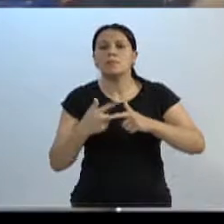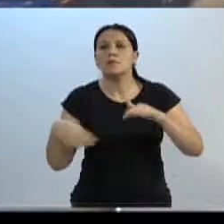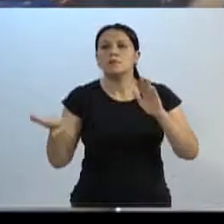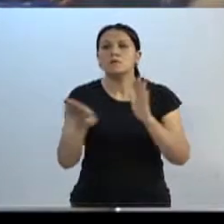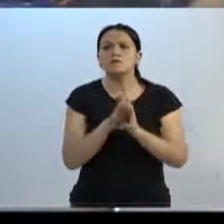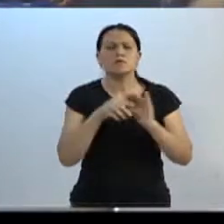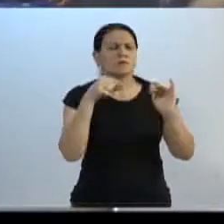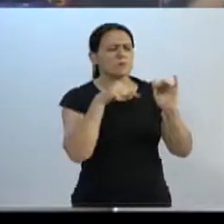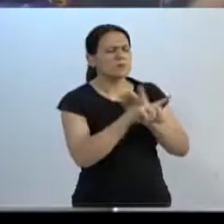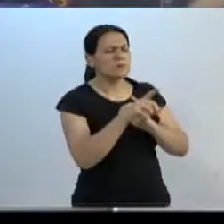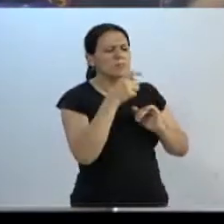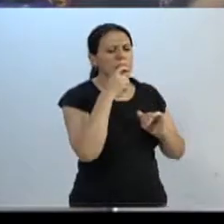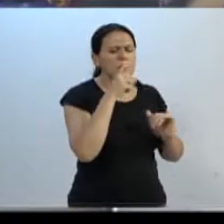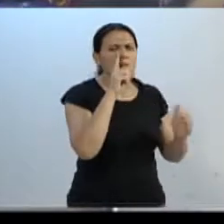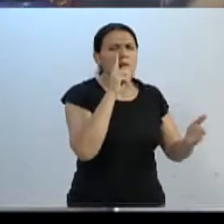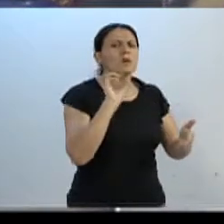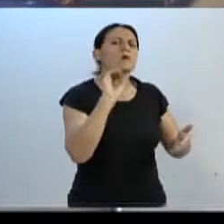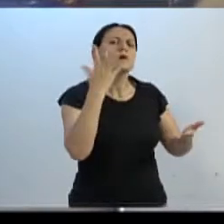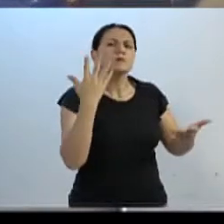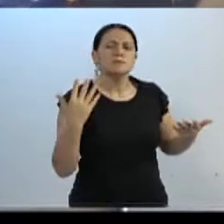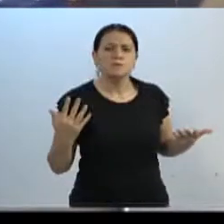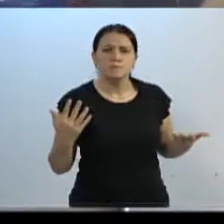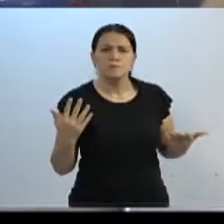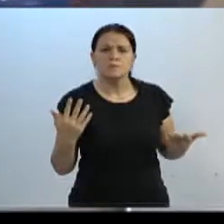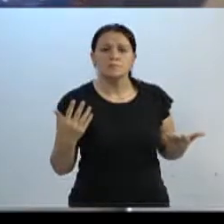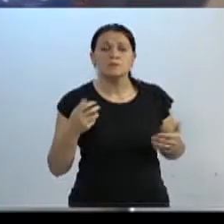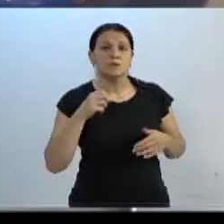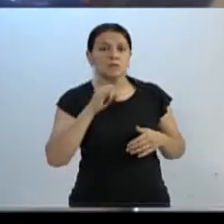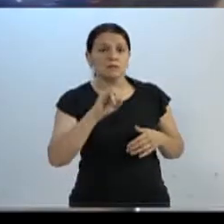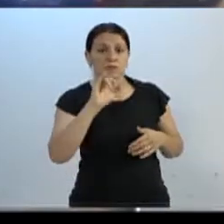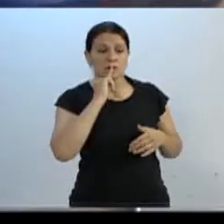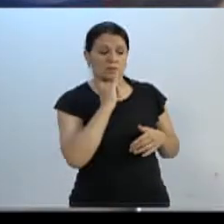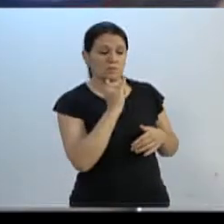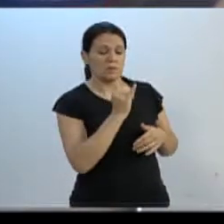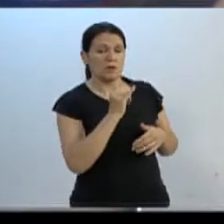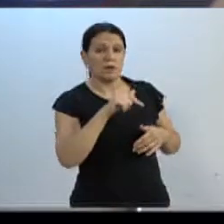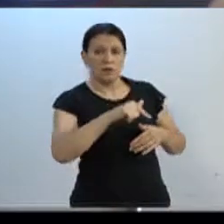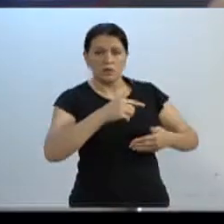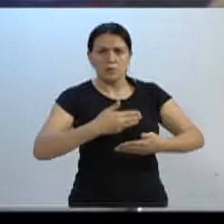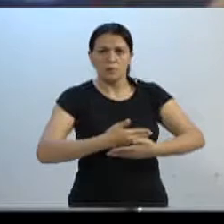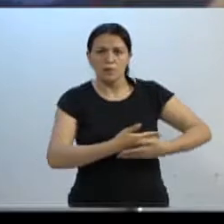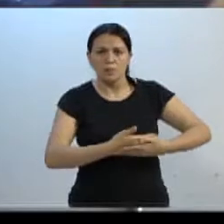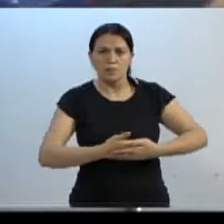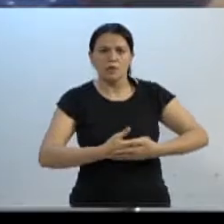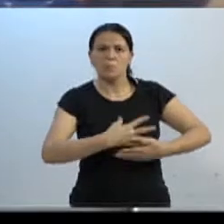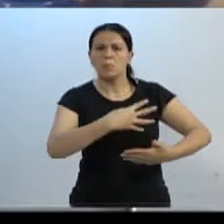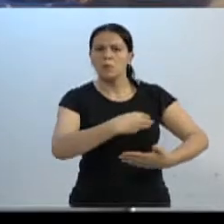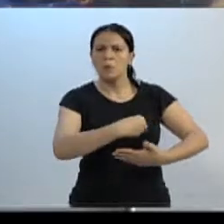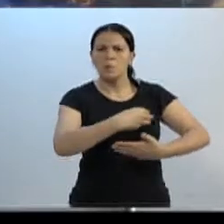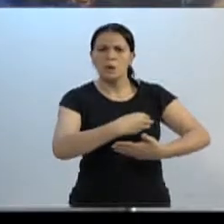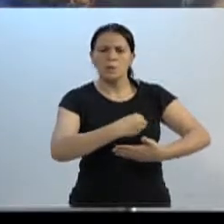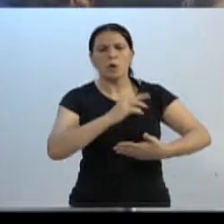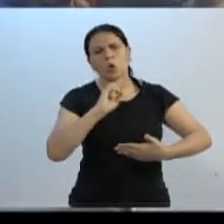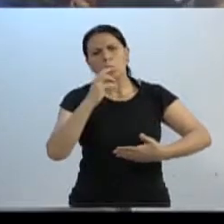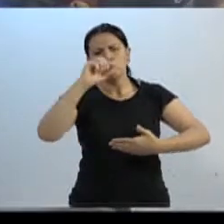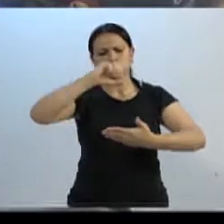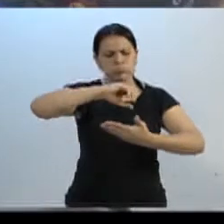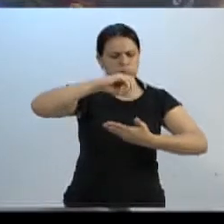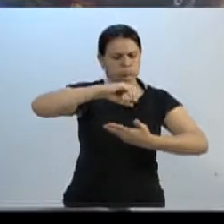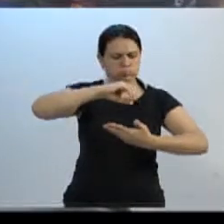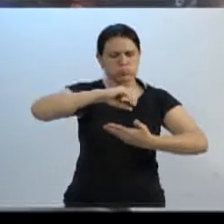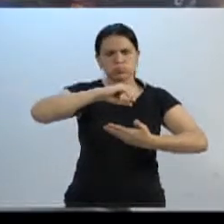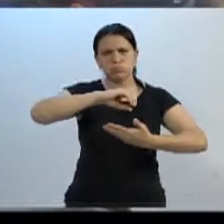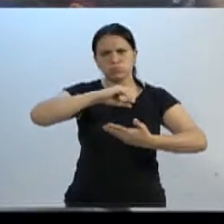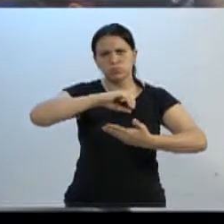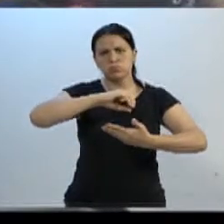perguntar para o pai ou para a mãe o que aconteceu. E se eles disserem que ele estava mamando na mamadeira ou